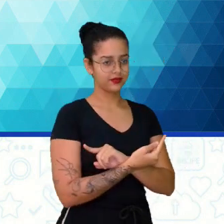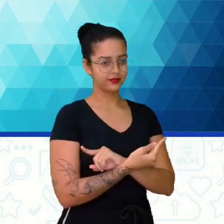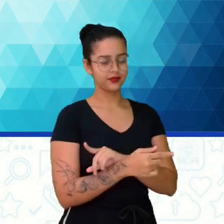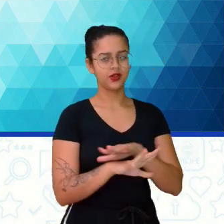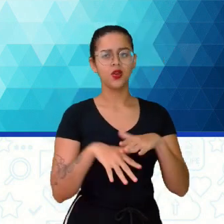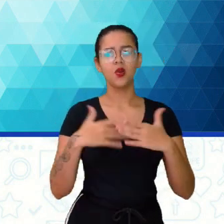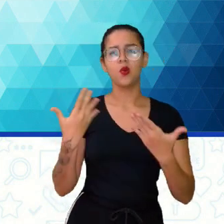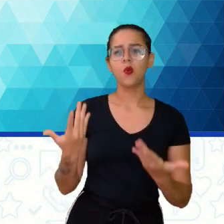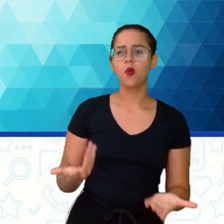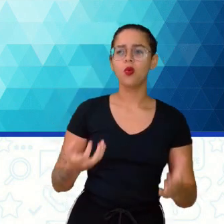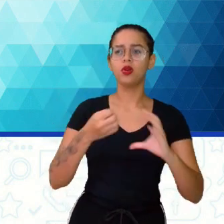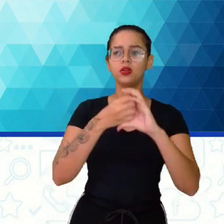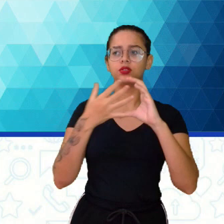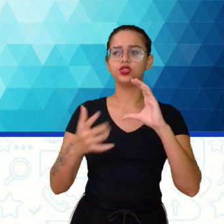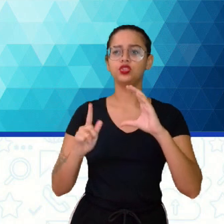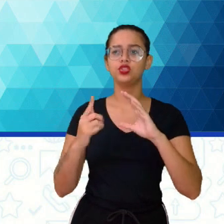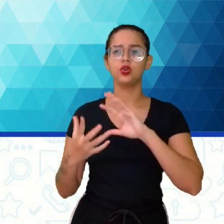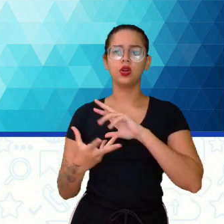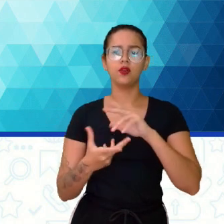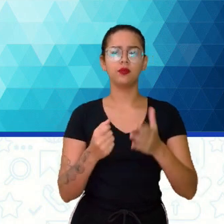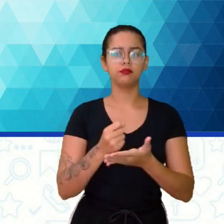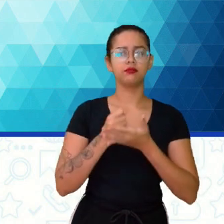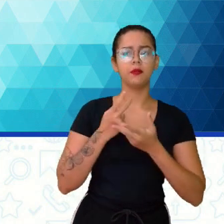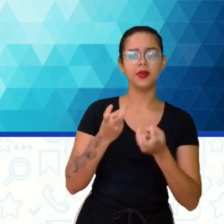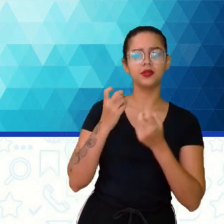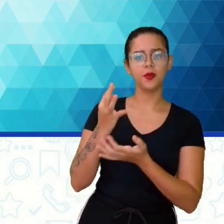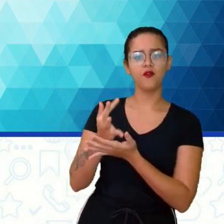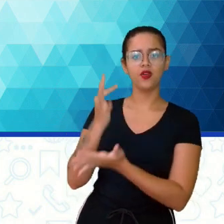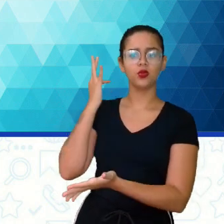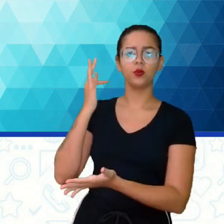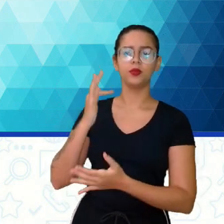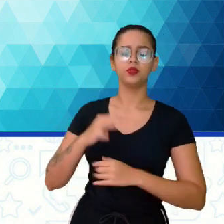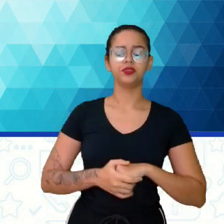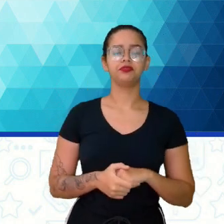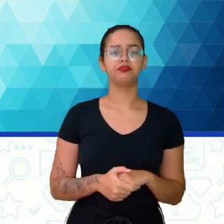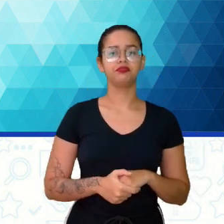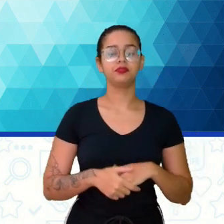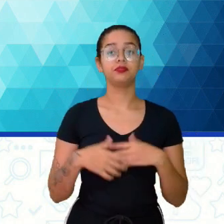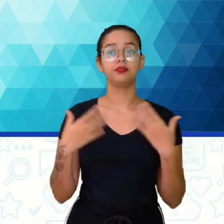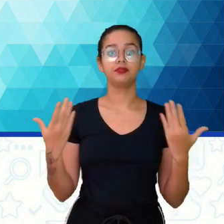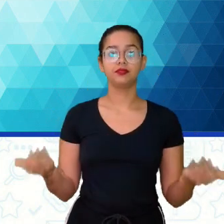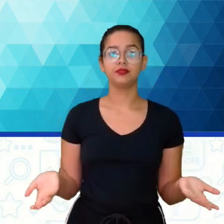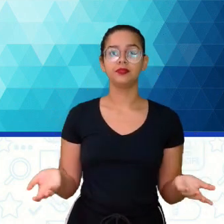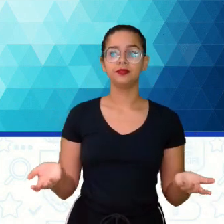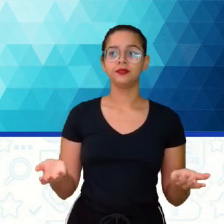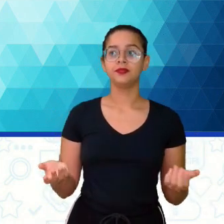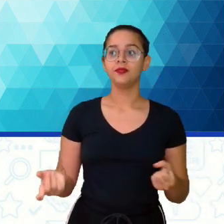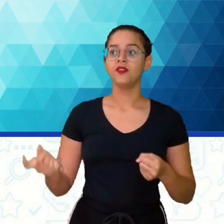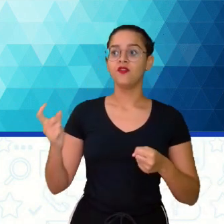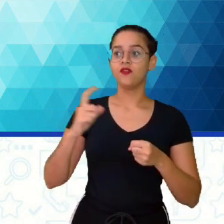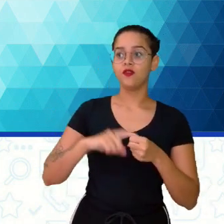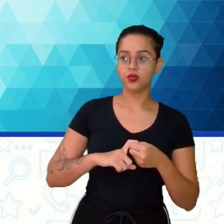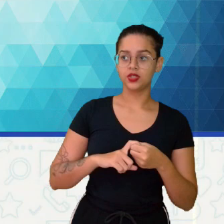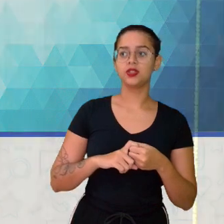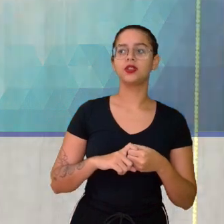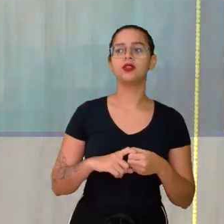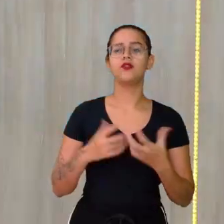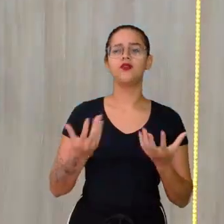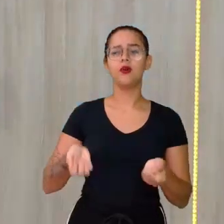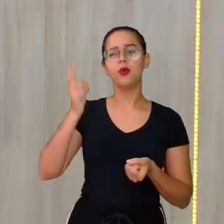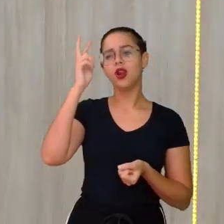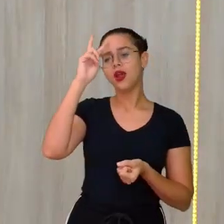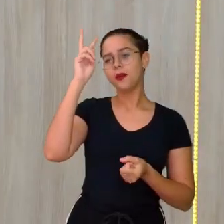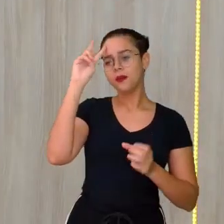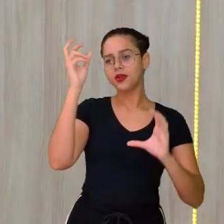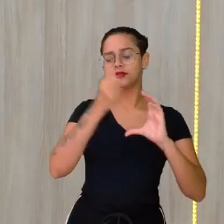que categoria geográfica nos ajuda a perceber esses fenômenos? Então, volta aqui comigo, Cleitinho. Vamos lembrar as